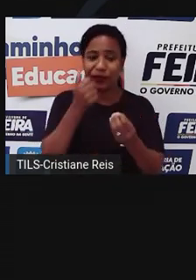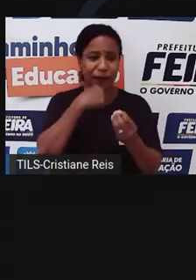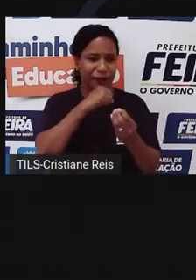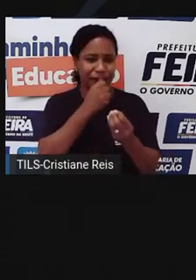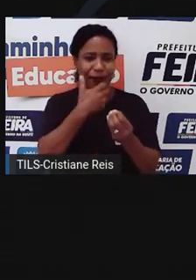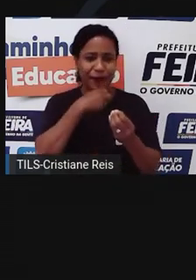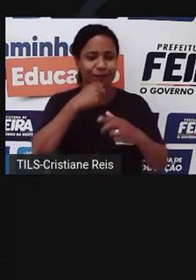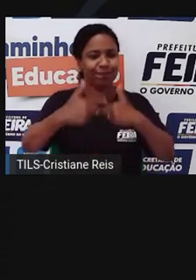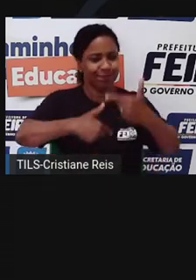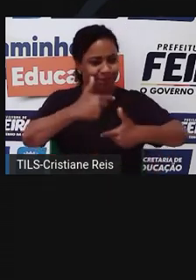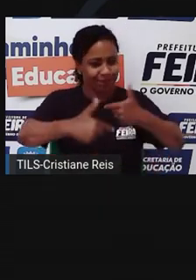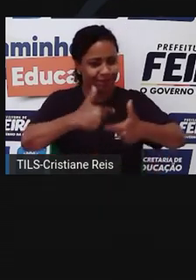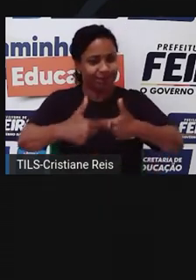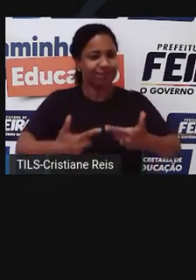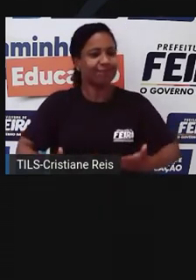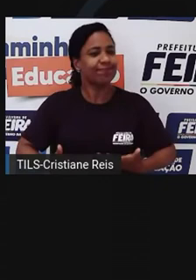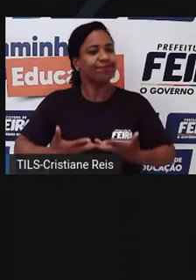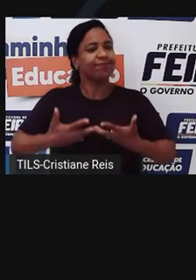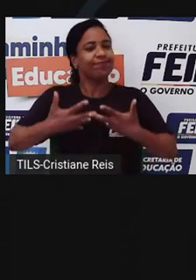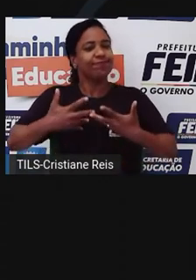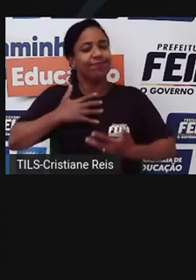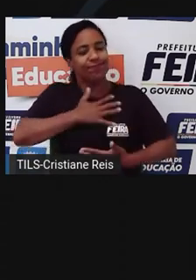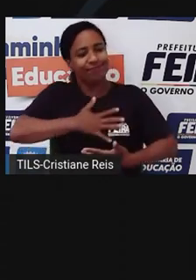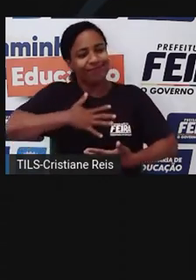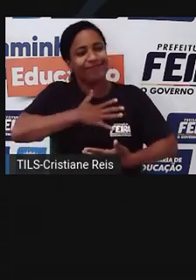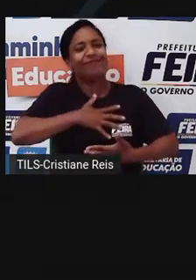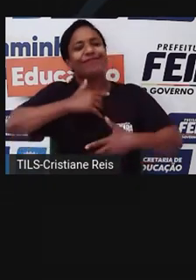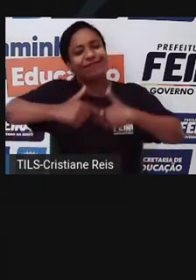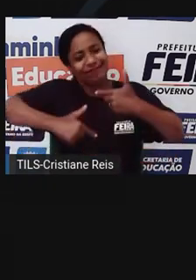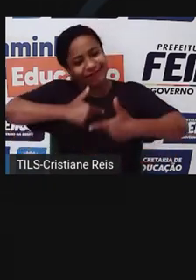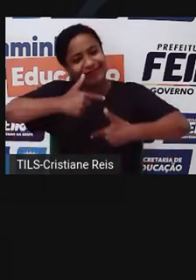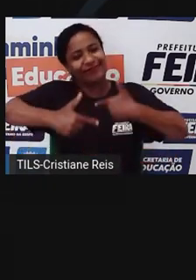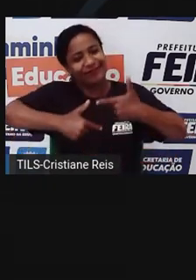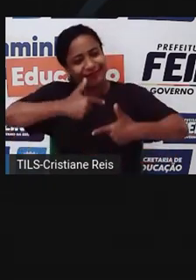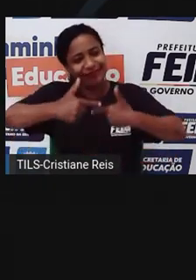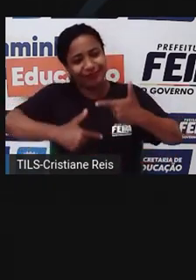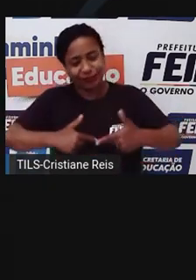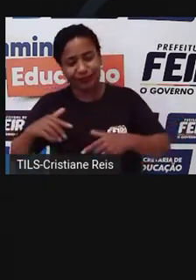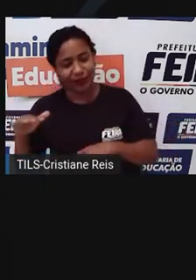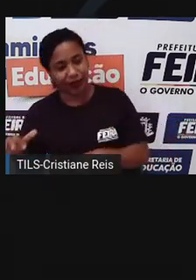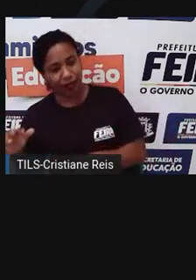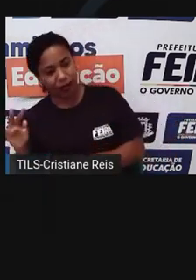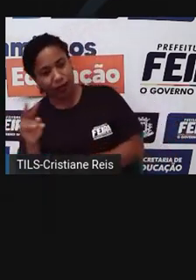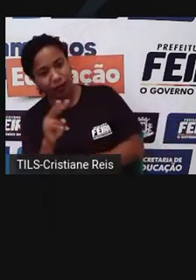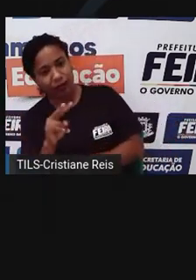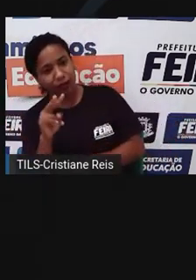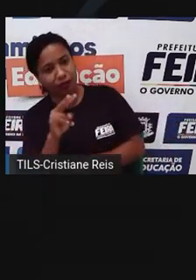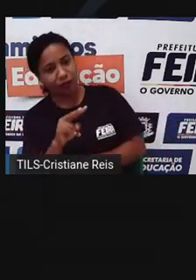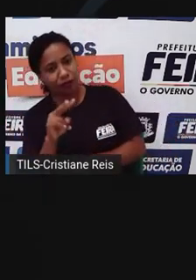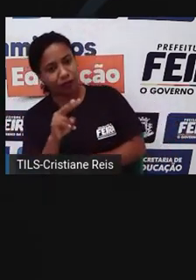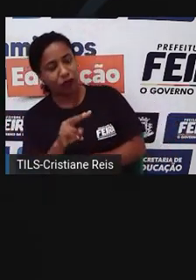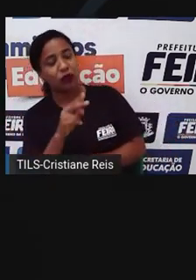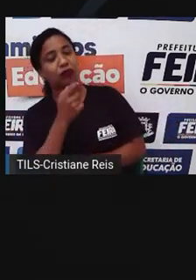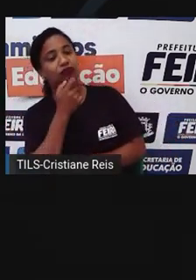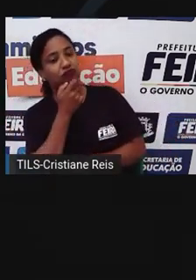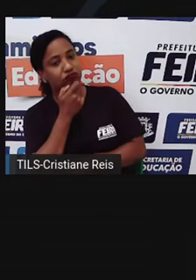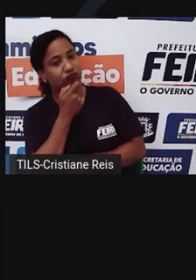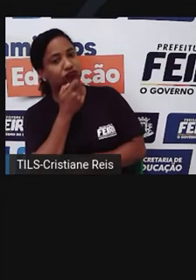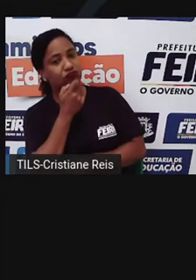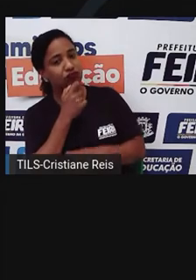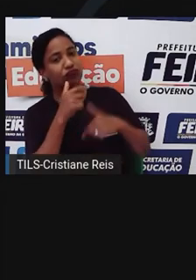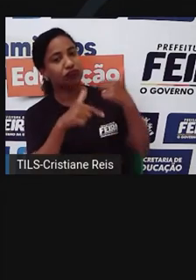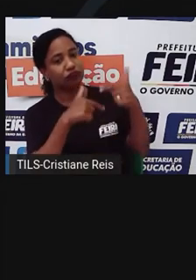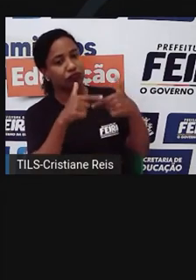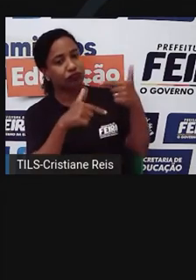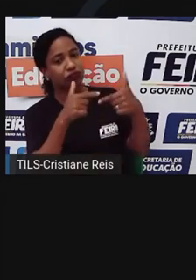se sente recompensado, vê resultado no que faz, a criança entende o trabalho como algo positivo. Se ela